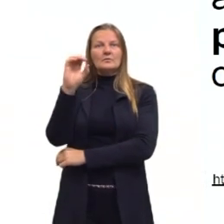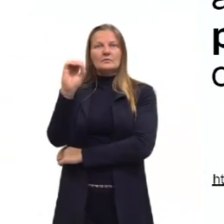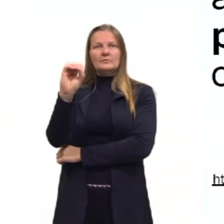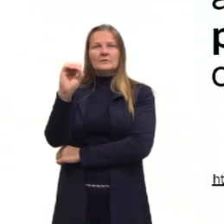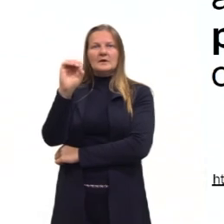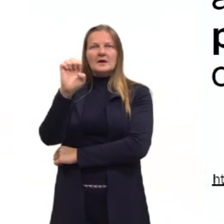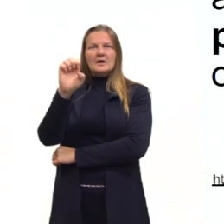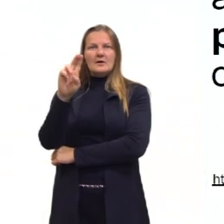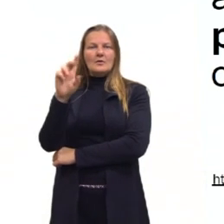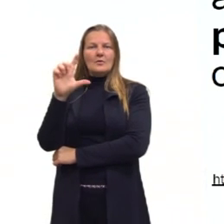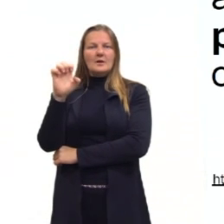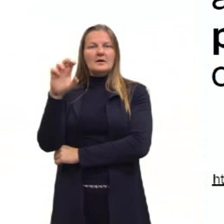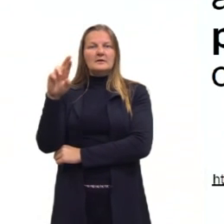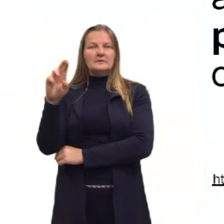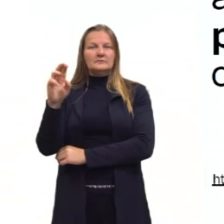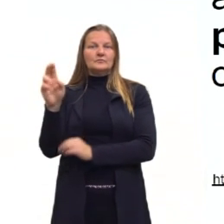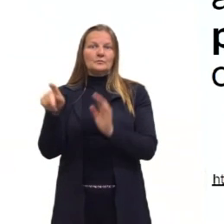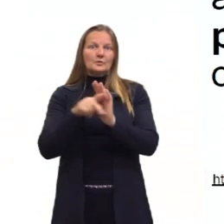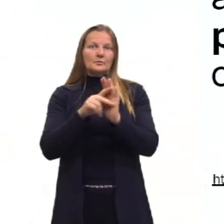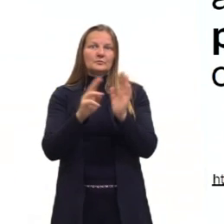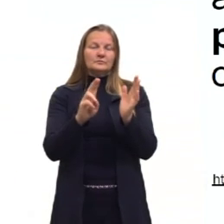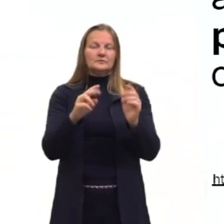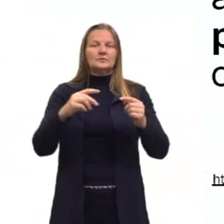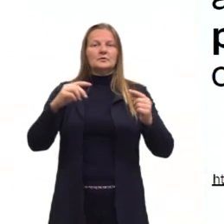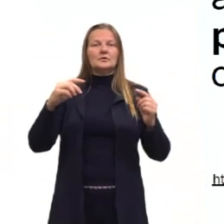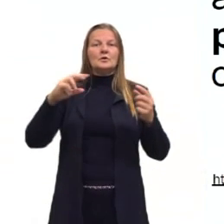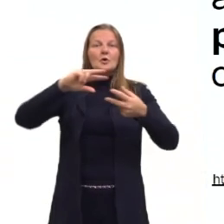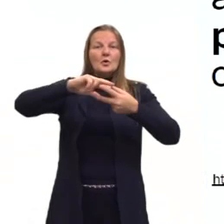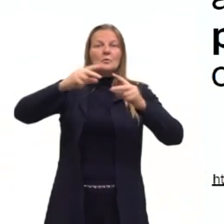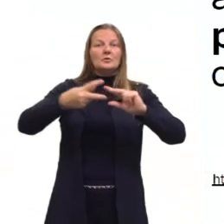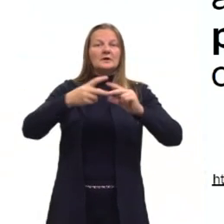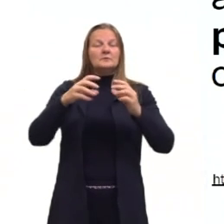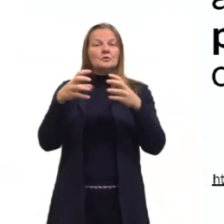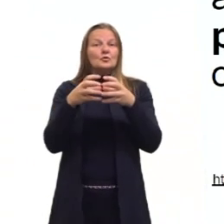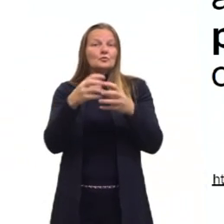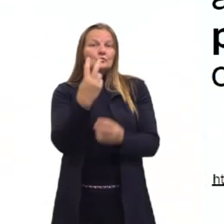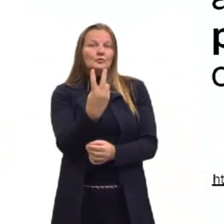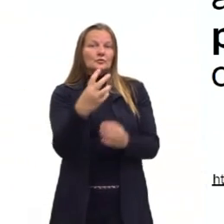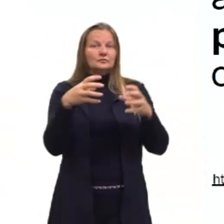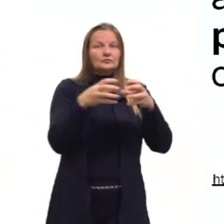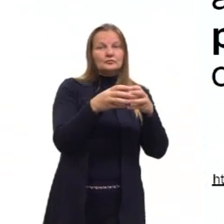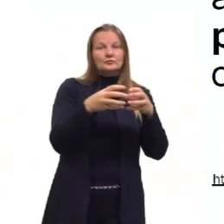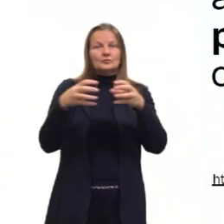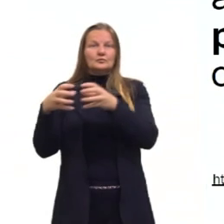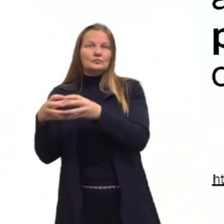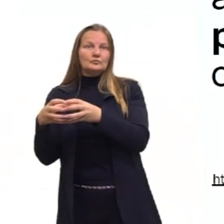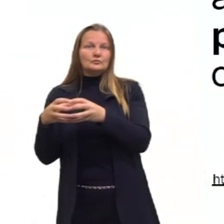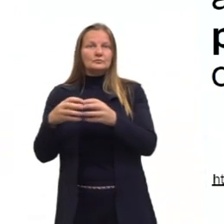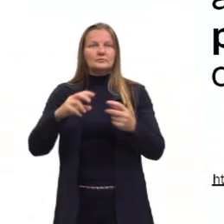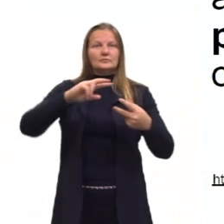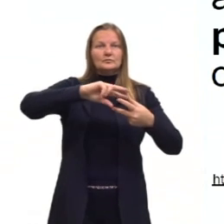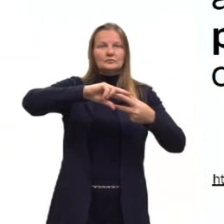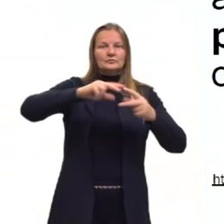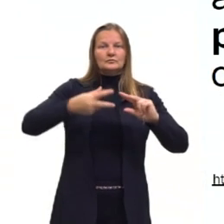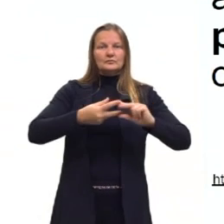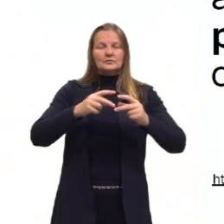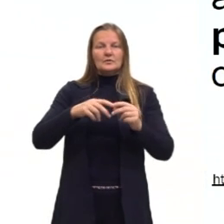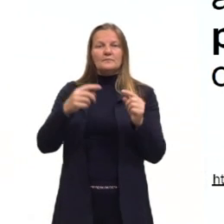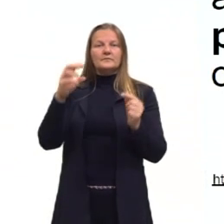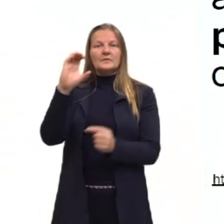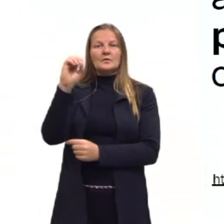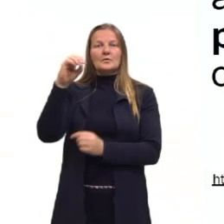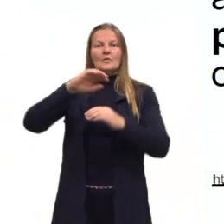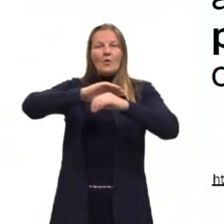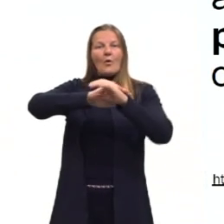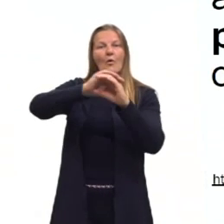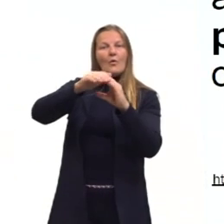Além disso, os poliedros dividem-se em dois grupos. Eles são chamados poliedros convexos e